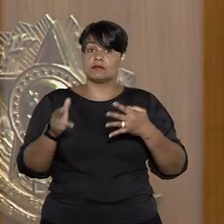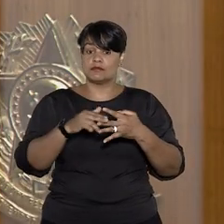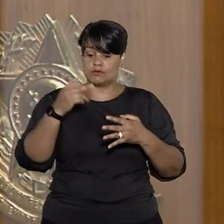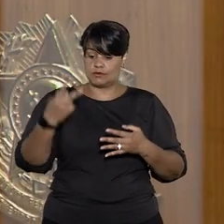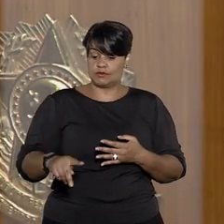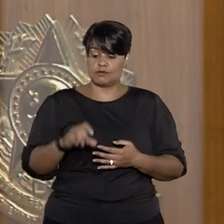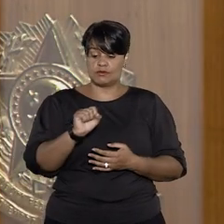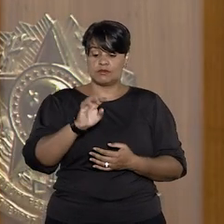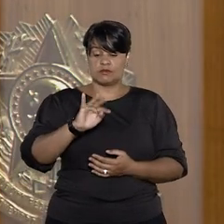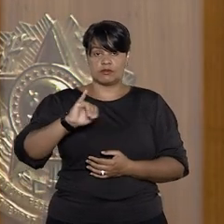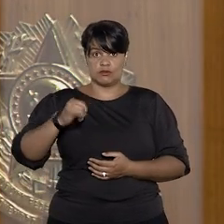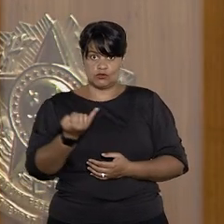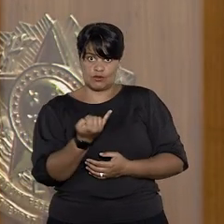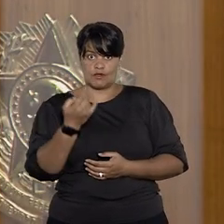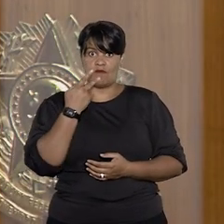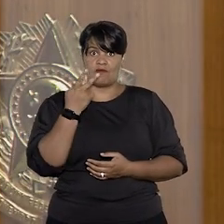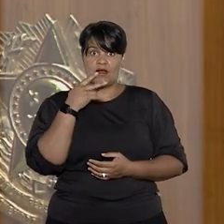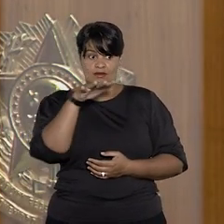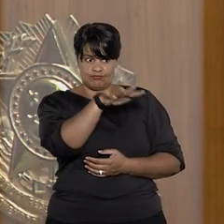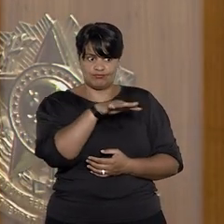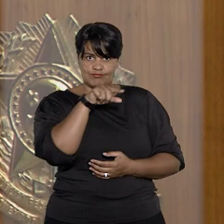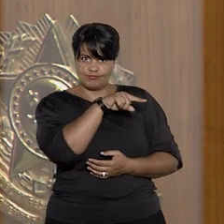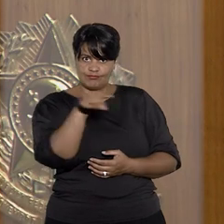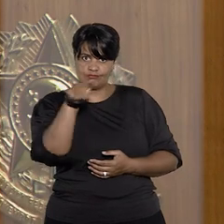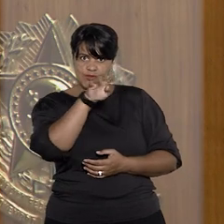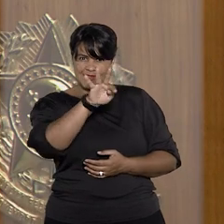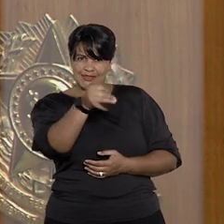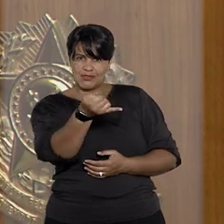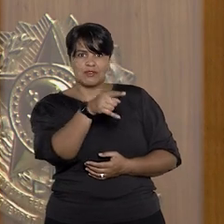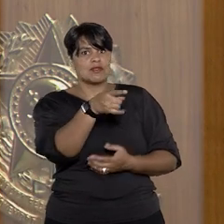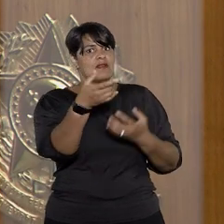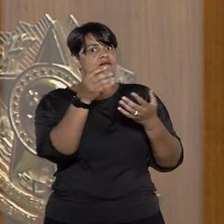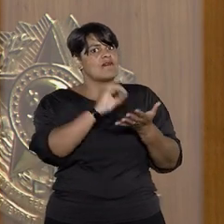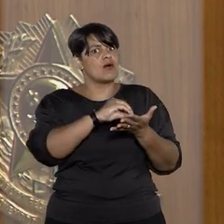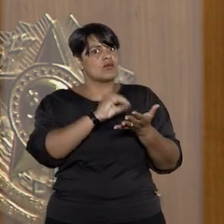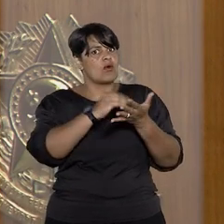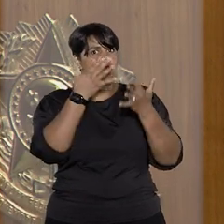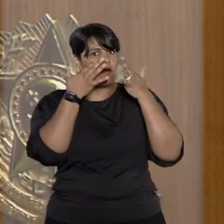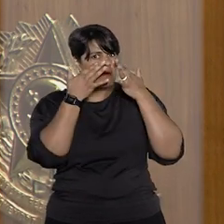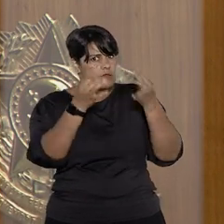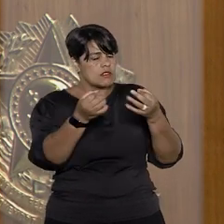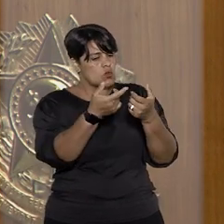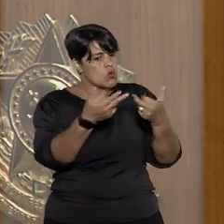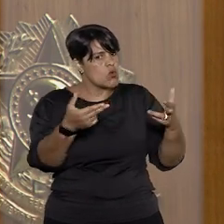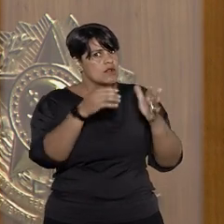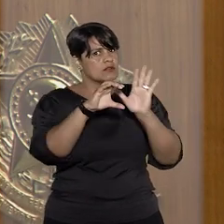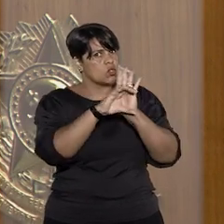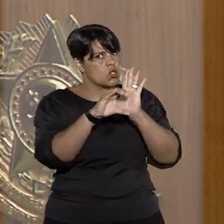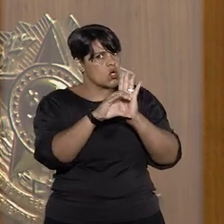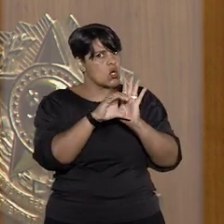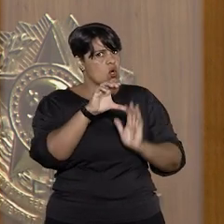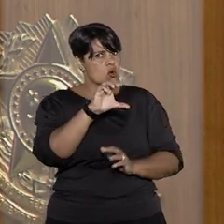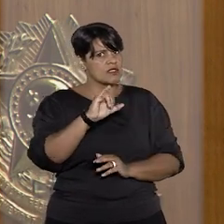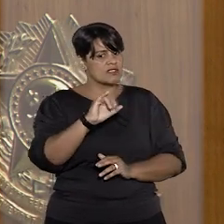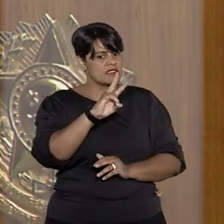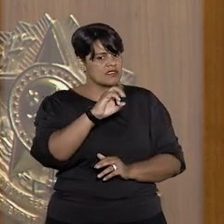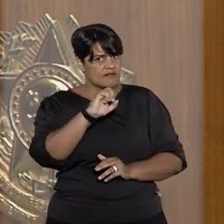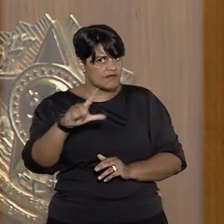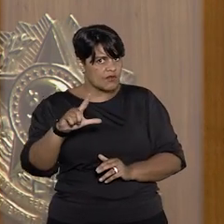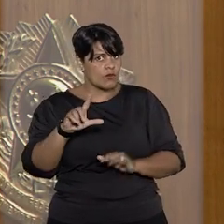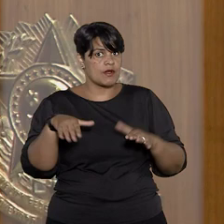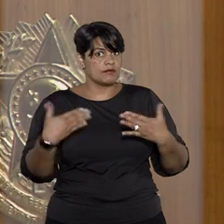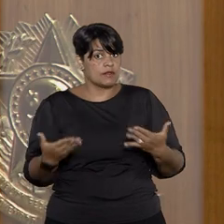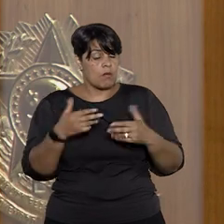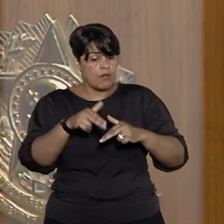alegado que as instâncias ordinárias não observaram as previsões do Código Civil e com a extinção do processo foi impedida a